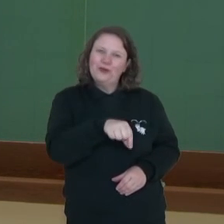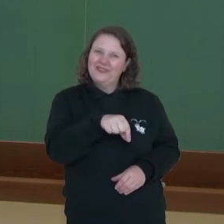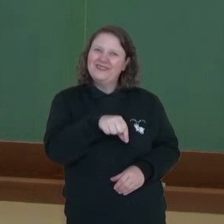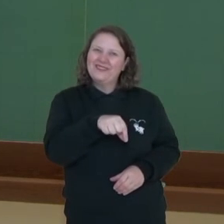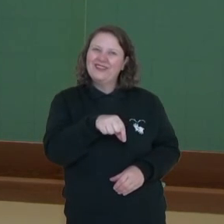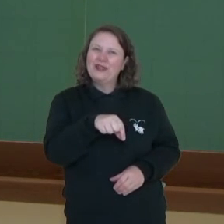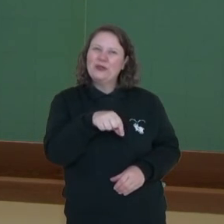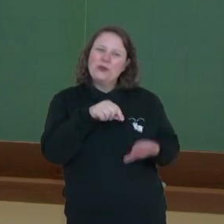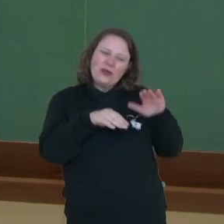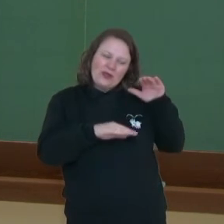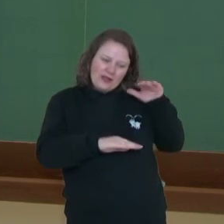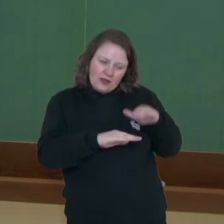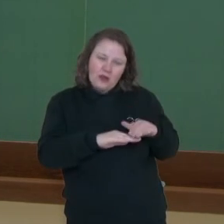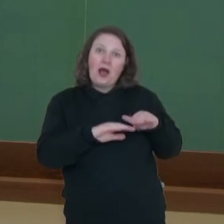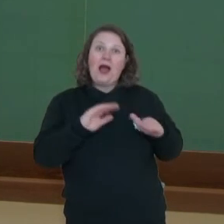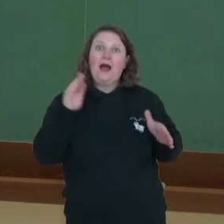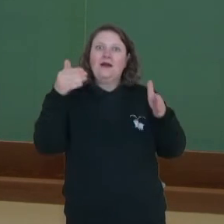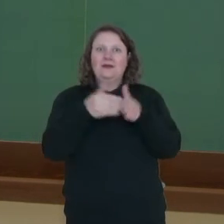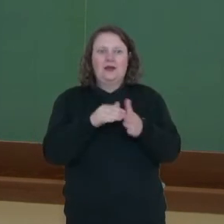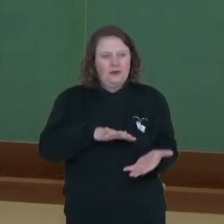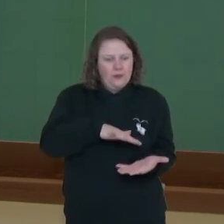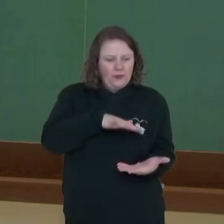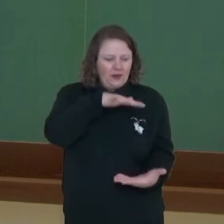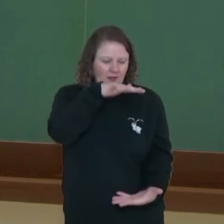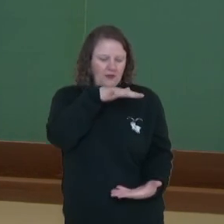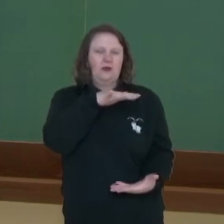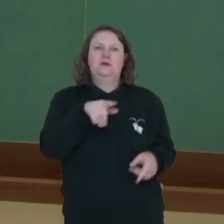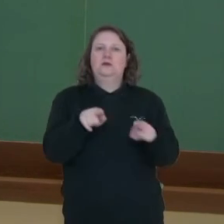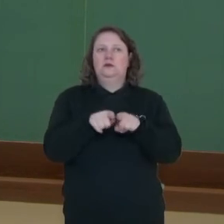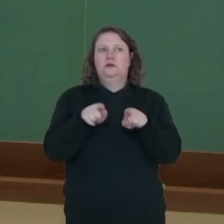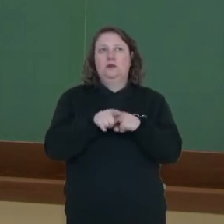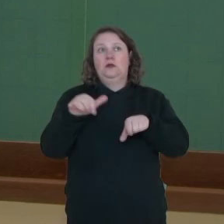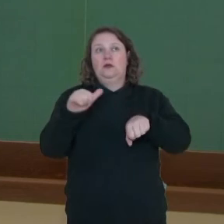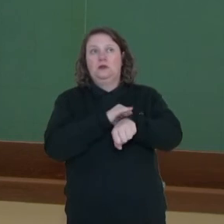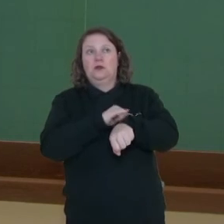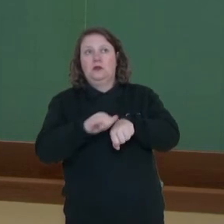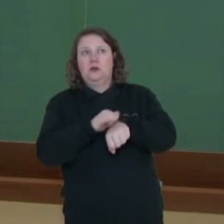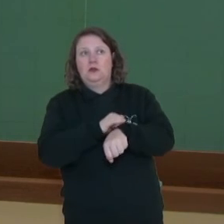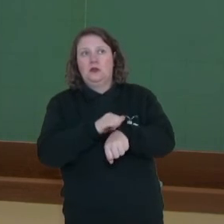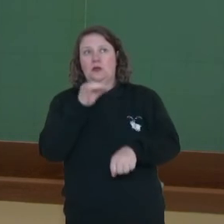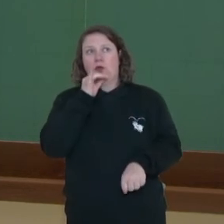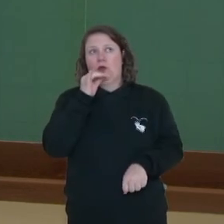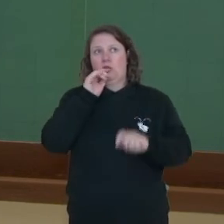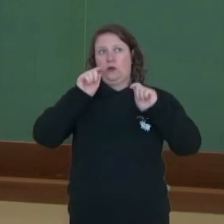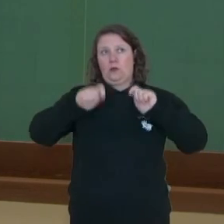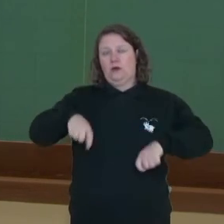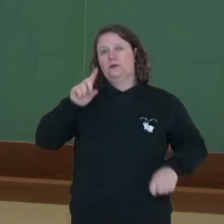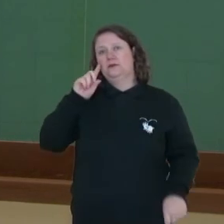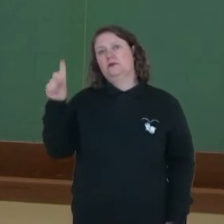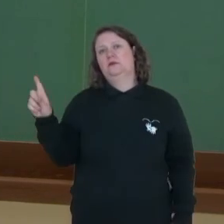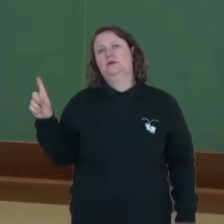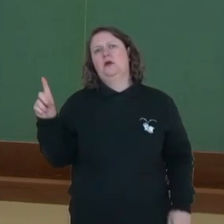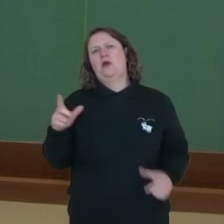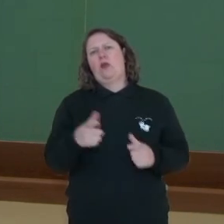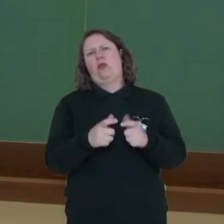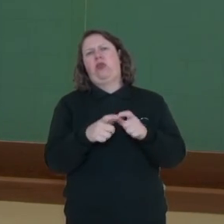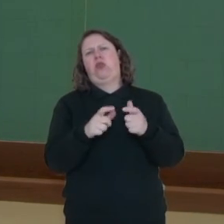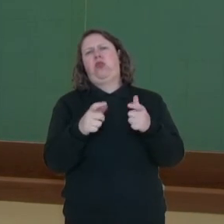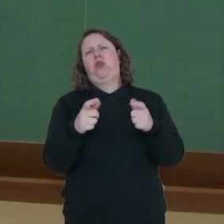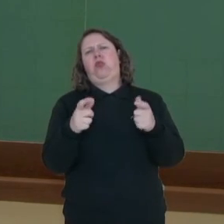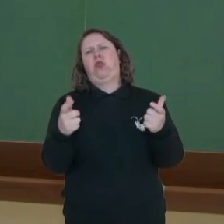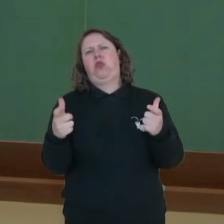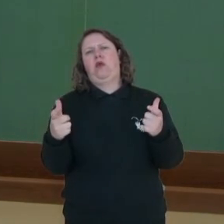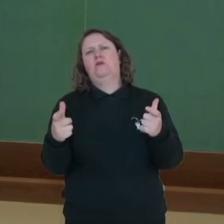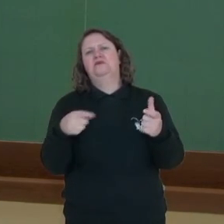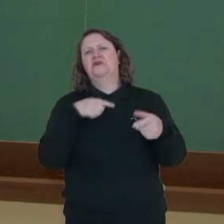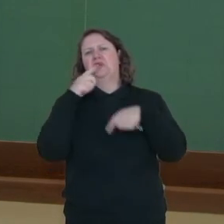para que ele consiga ter autonomia. E também tem estratégias reprodutivas. Olha, eu posso investir numa prole muito numerosa e